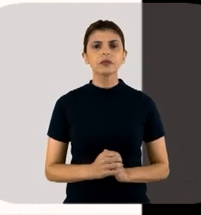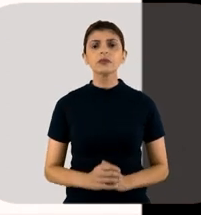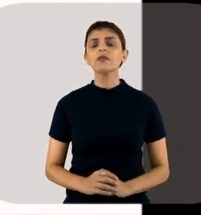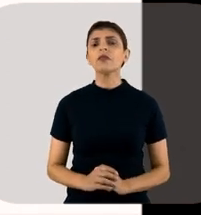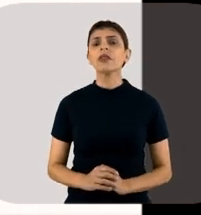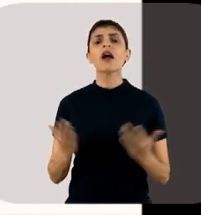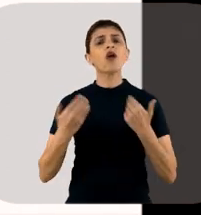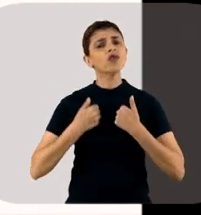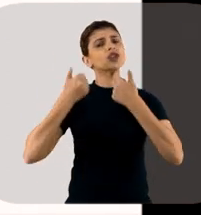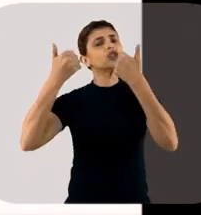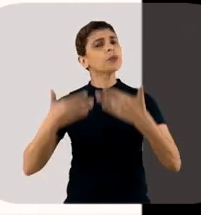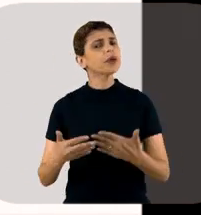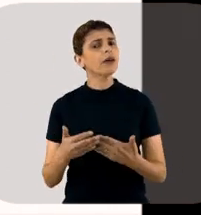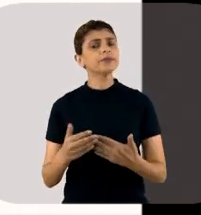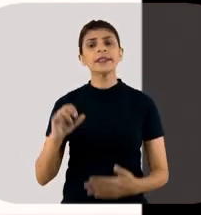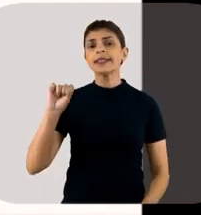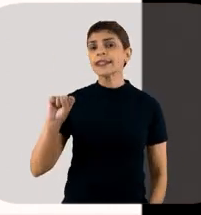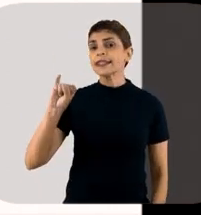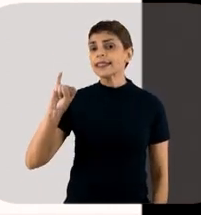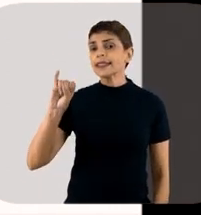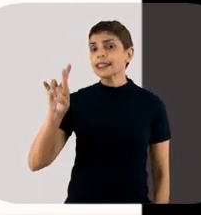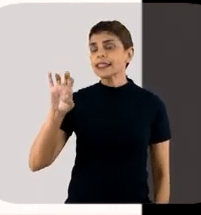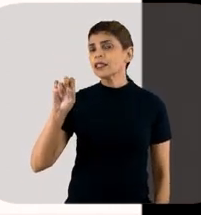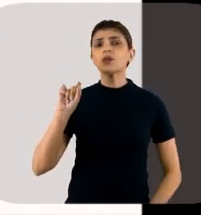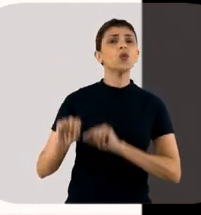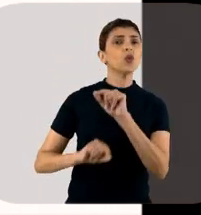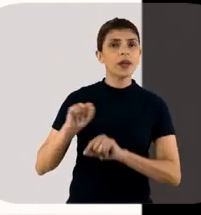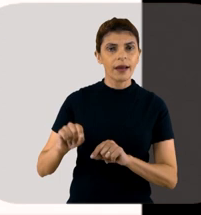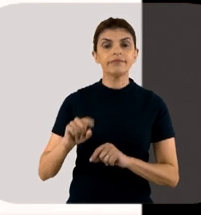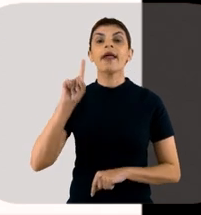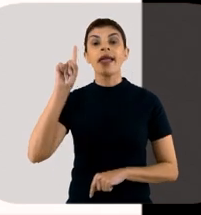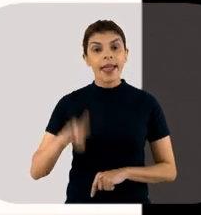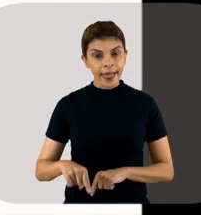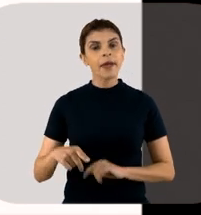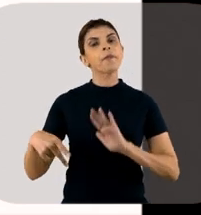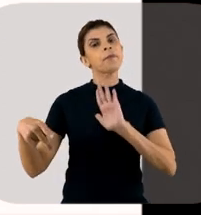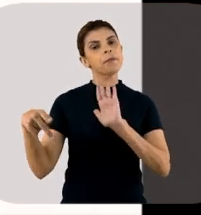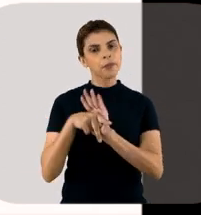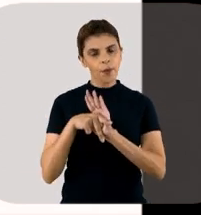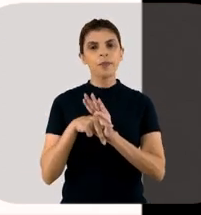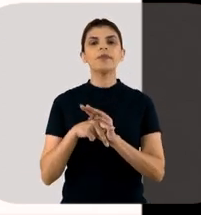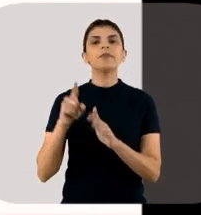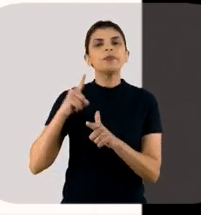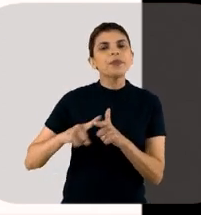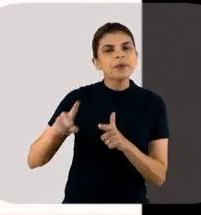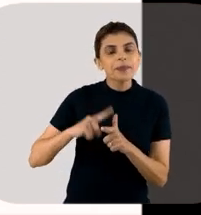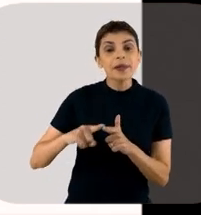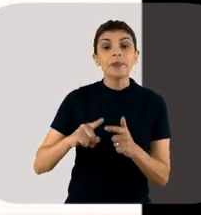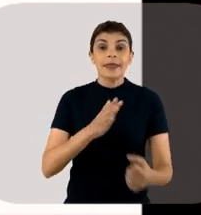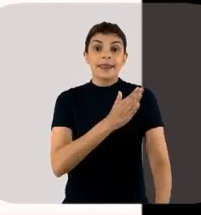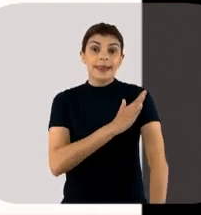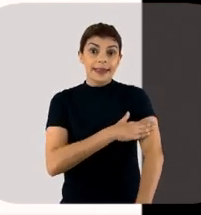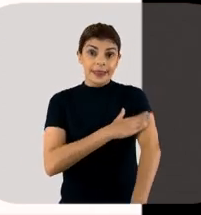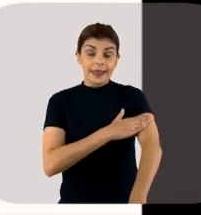O que seria a SIRS, que acima da resposta inflamatória sistêmica? Nada mais é que